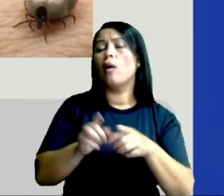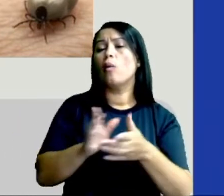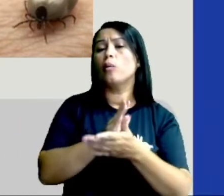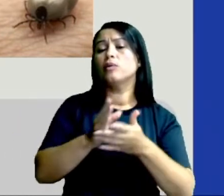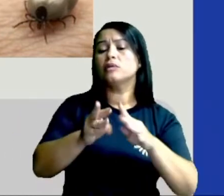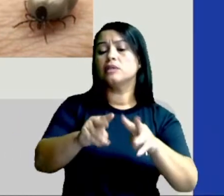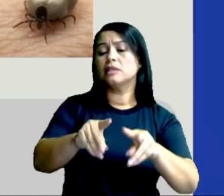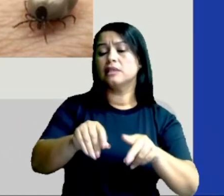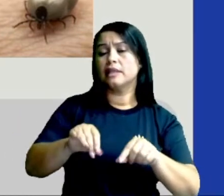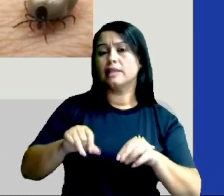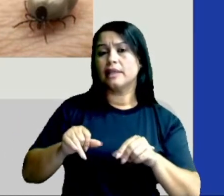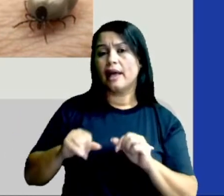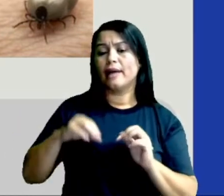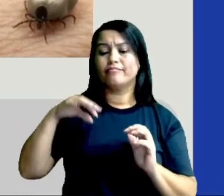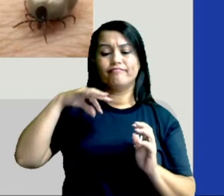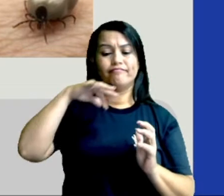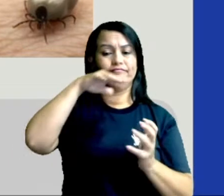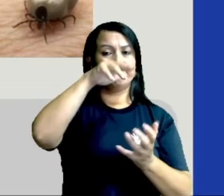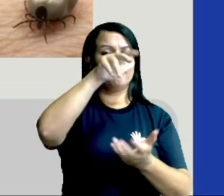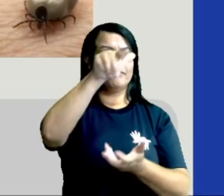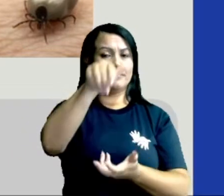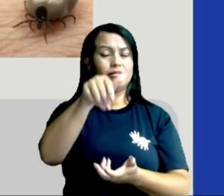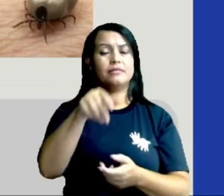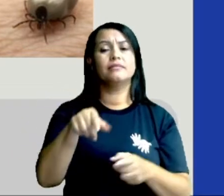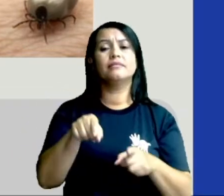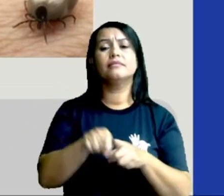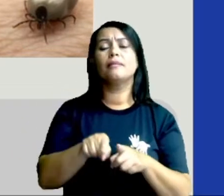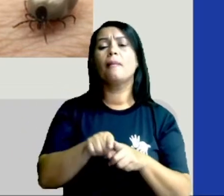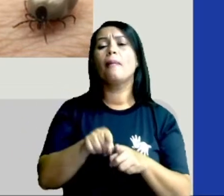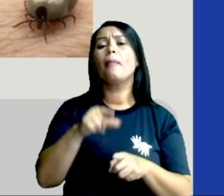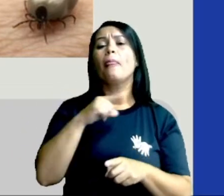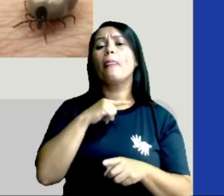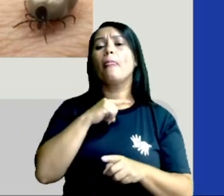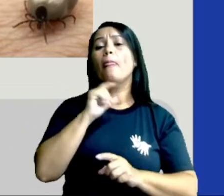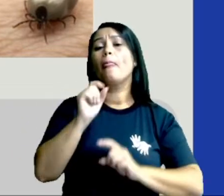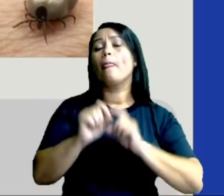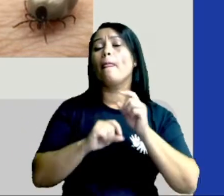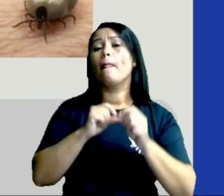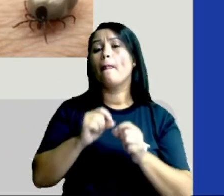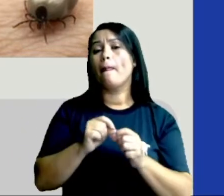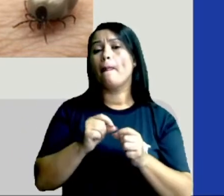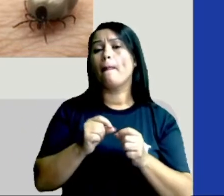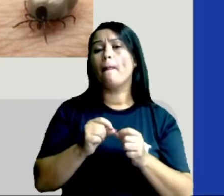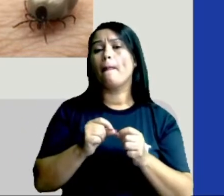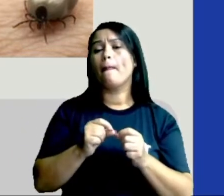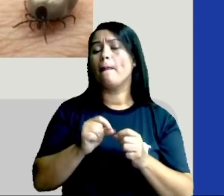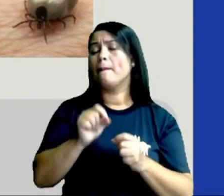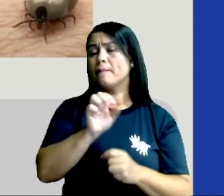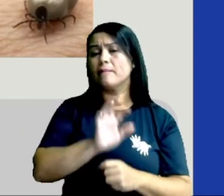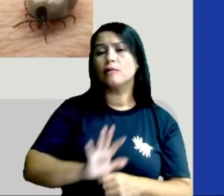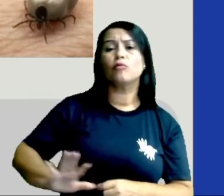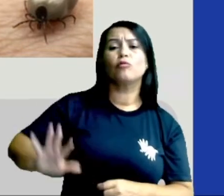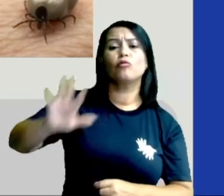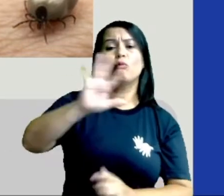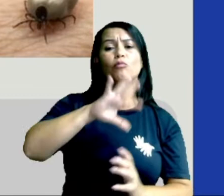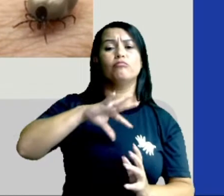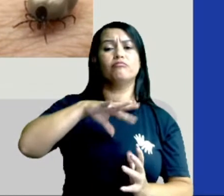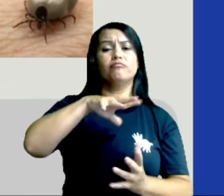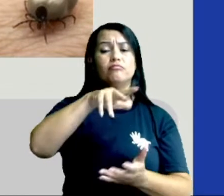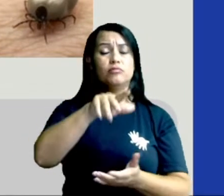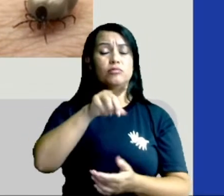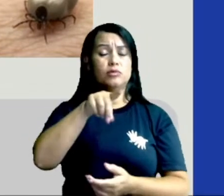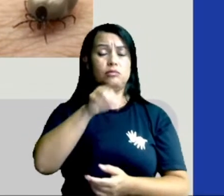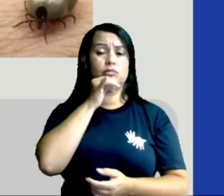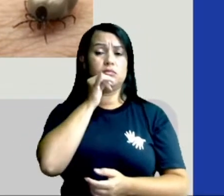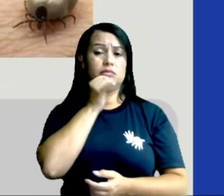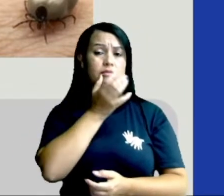no mundo inteiro. Além disso, eles influem diretamente em toda a biosfera. Se você come uma